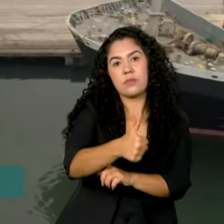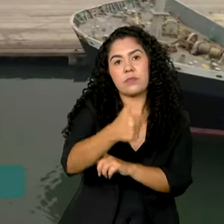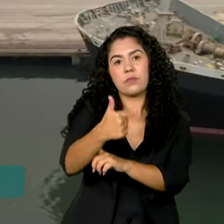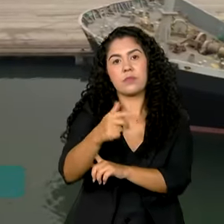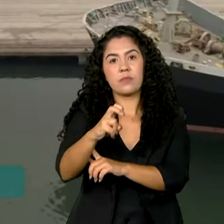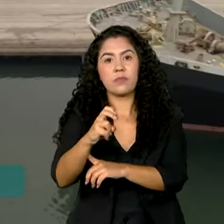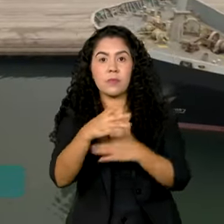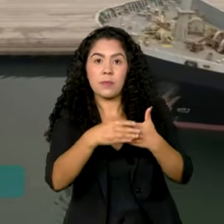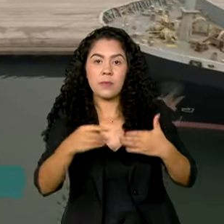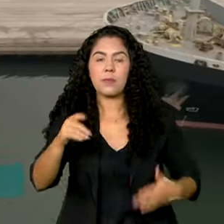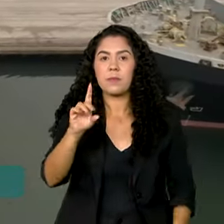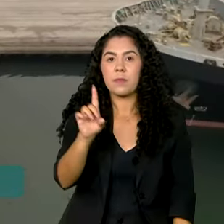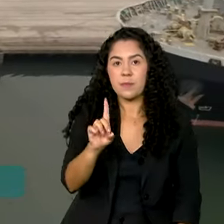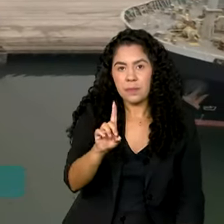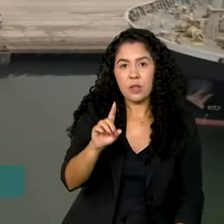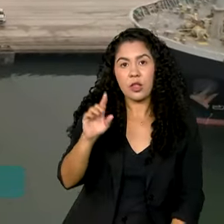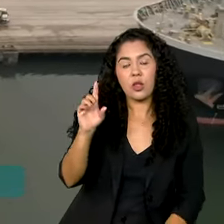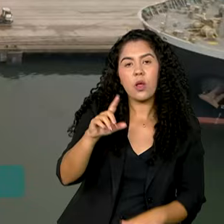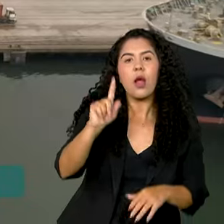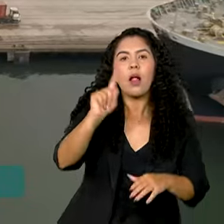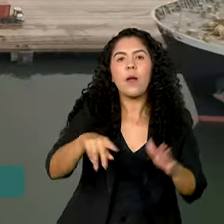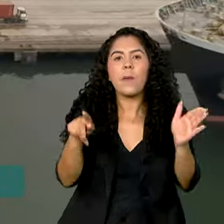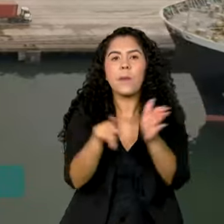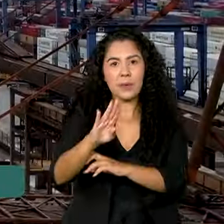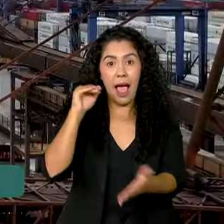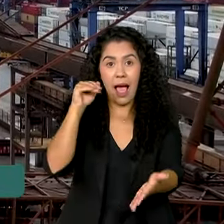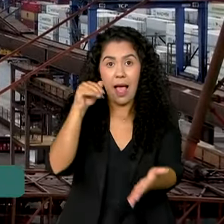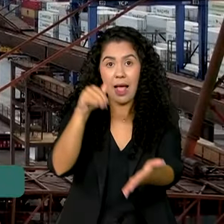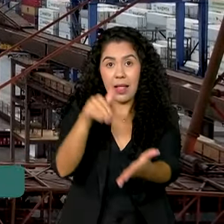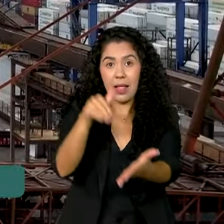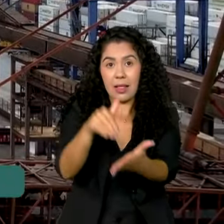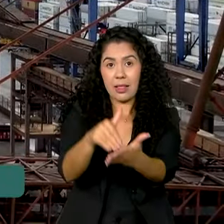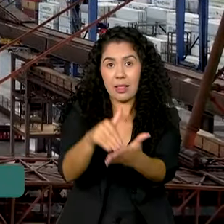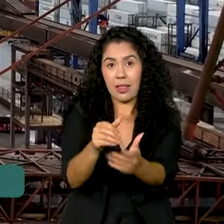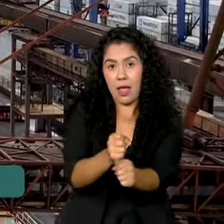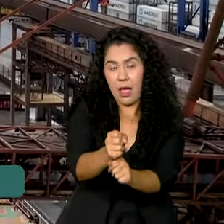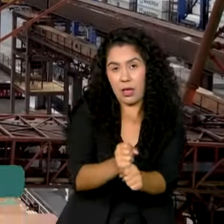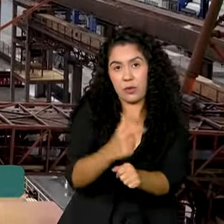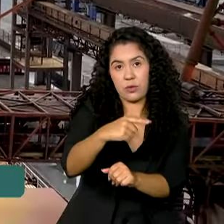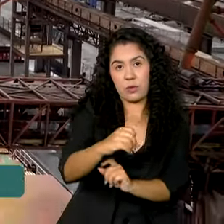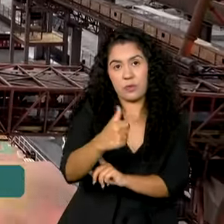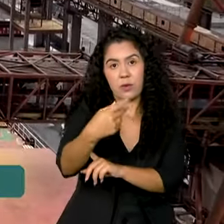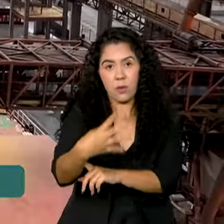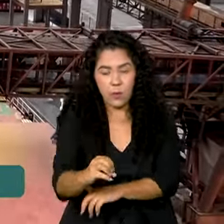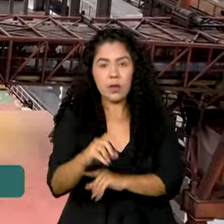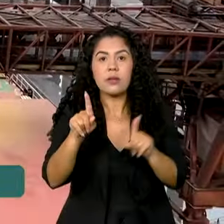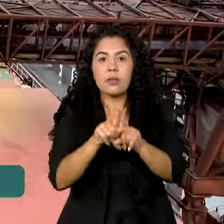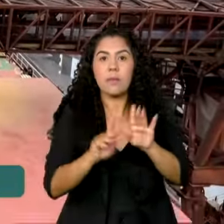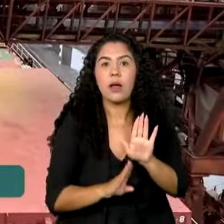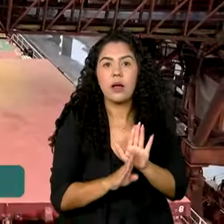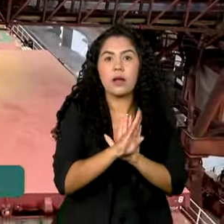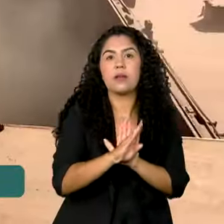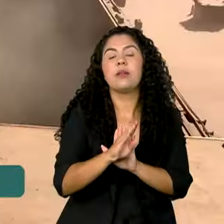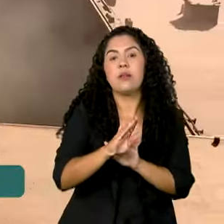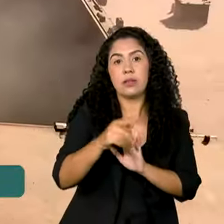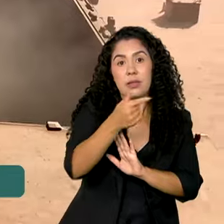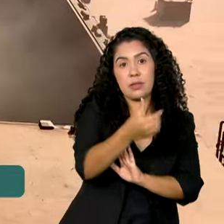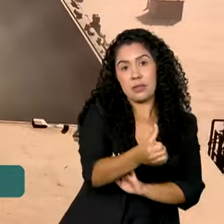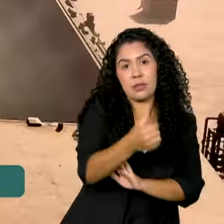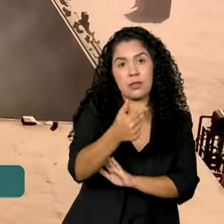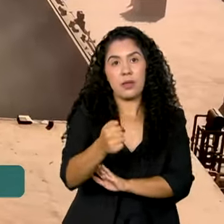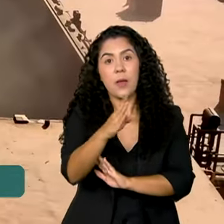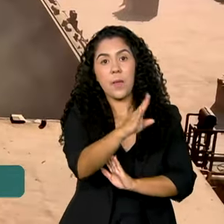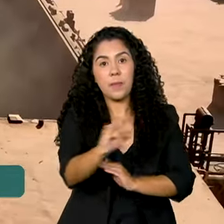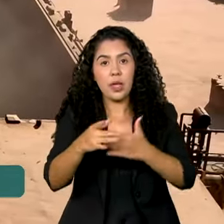dólares no produto interno bruto até 2040, de 67 bilhões de dólares nas